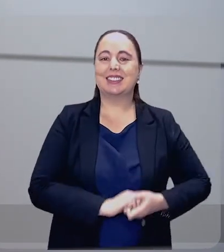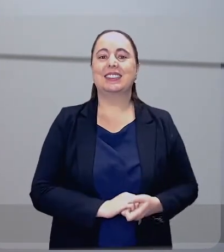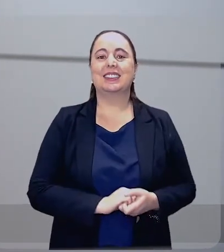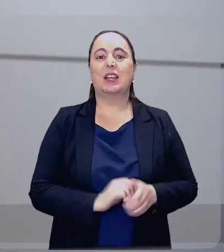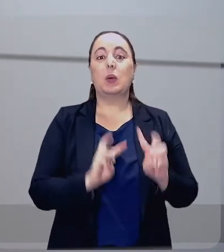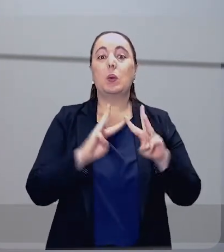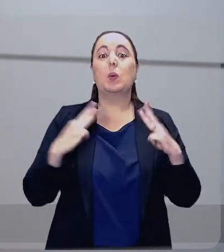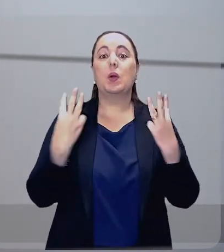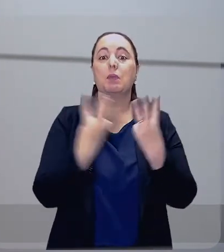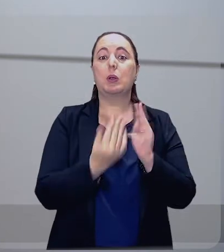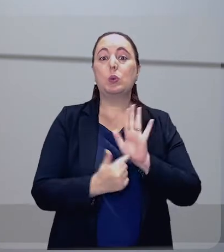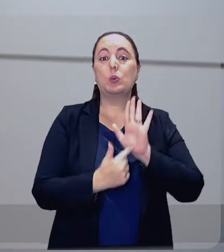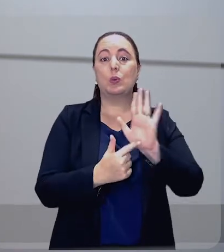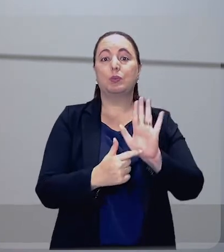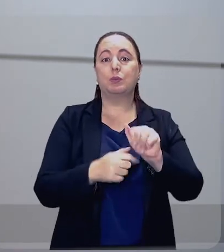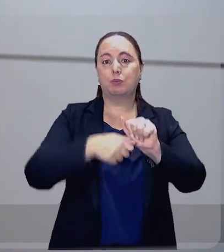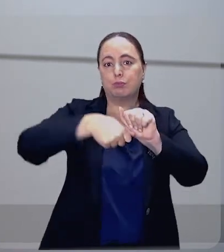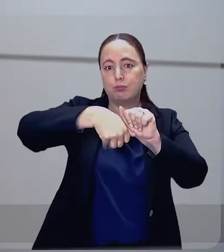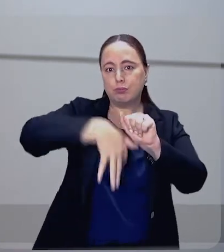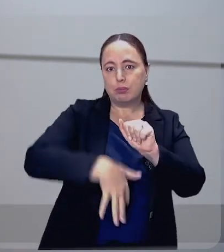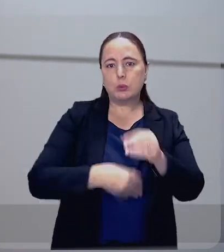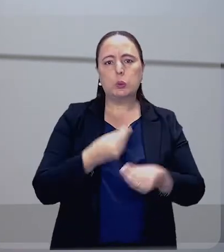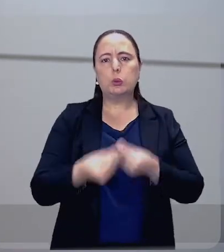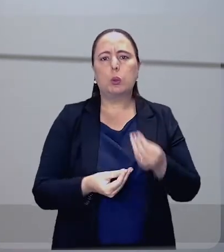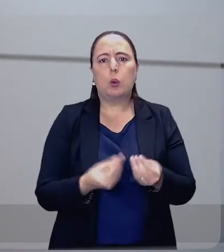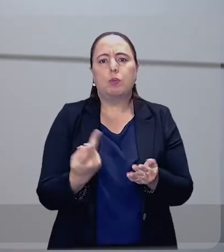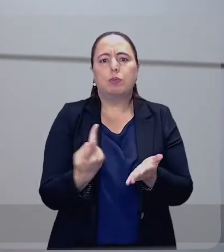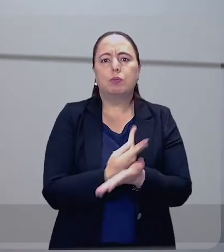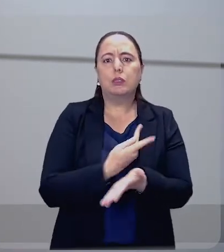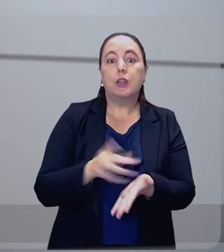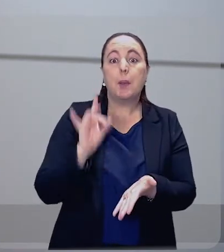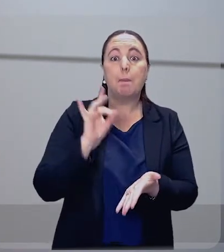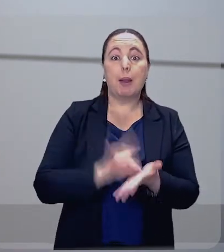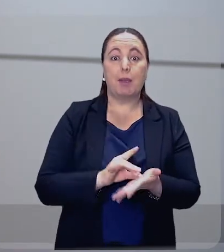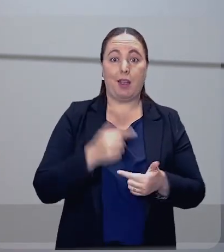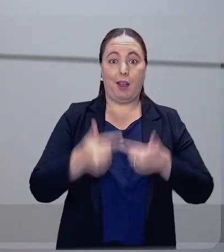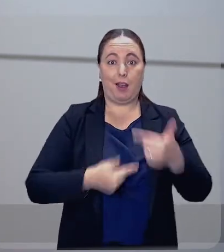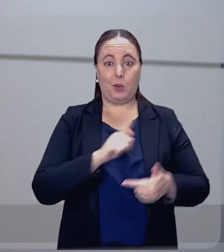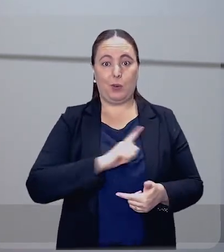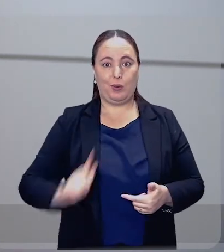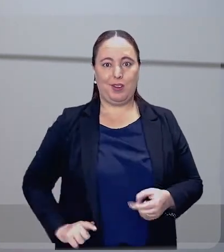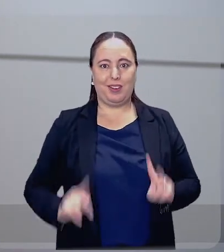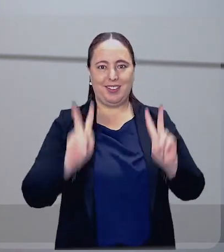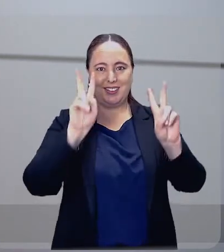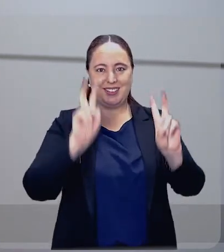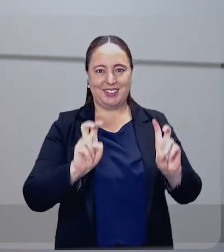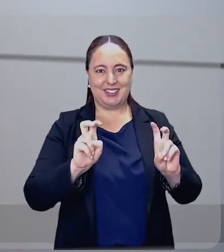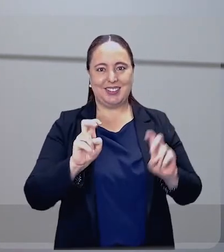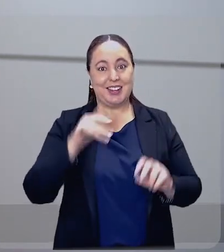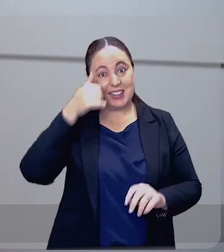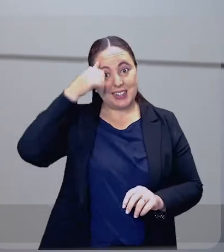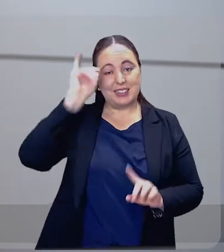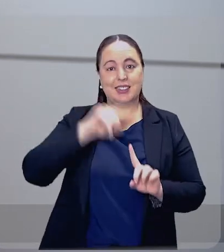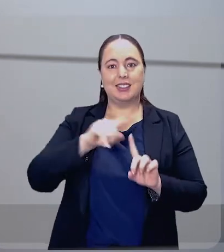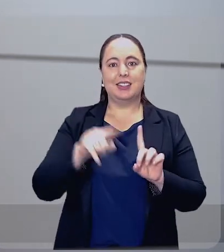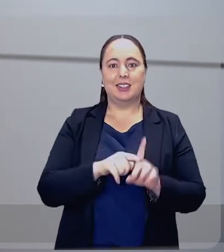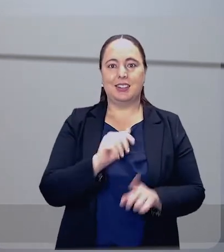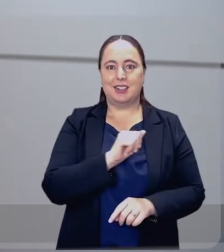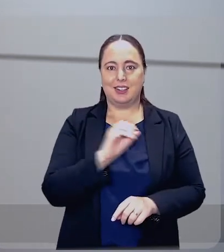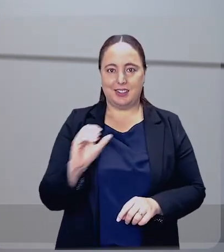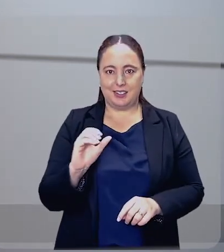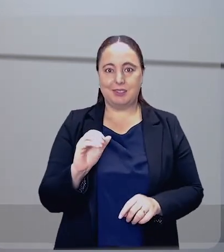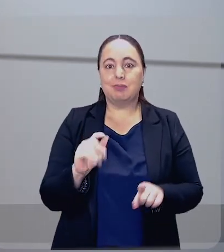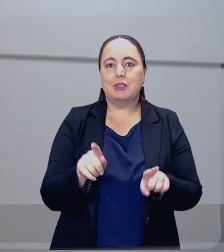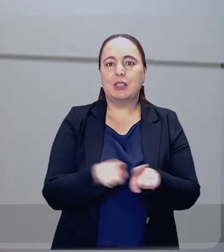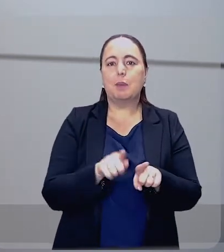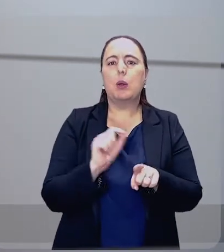No evento foram apresentadas diretrizes para a implementação de ações governamentais relacionadas à prevenção da gravidez